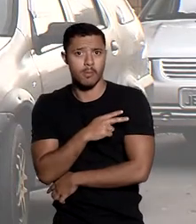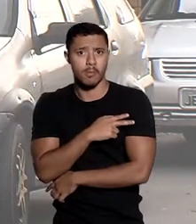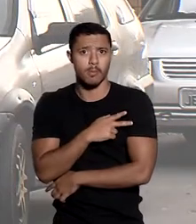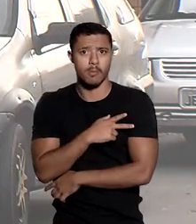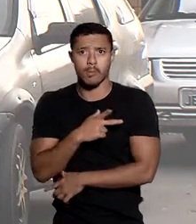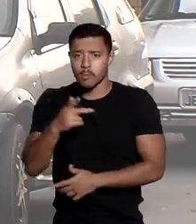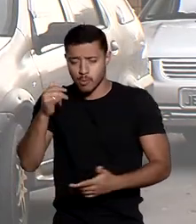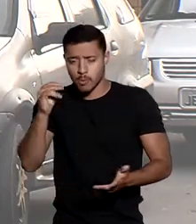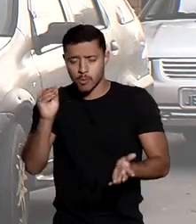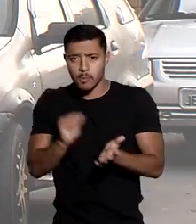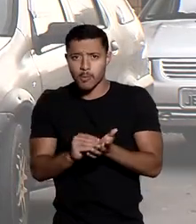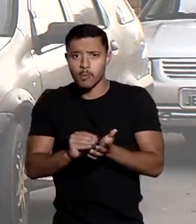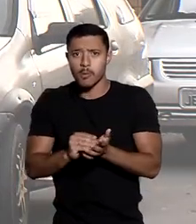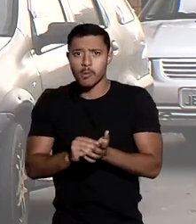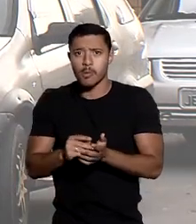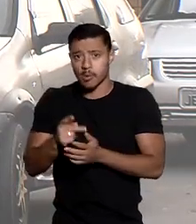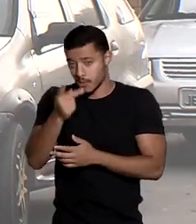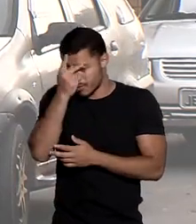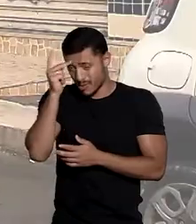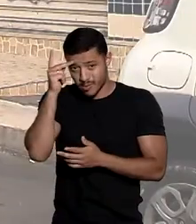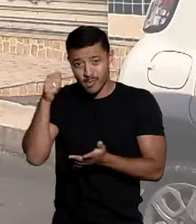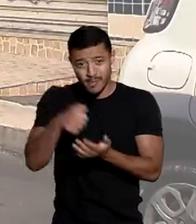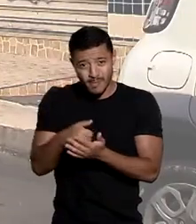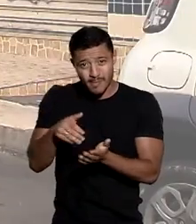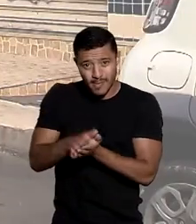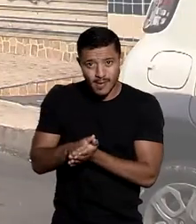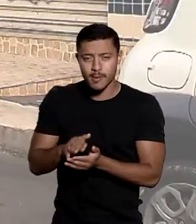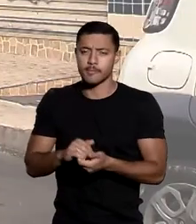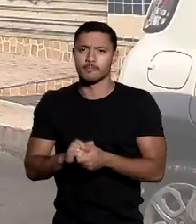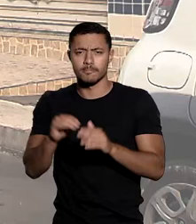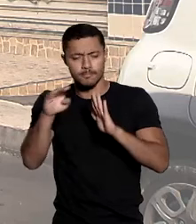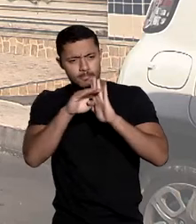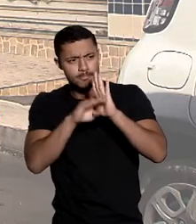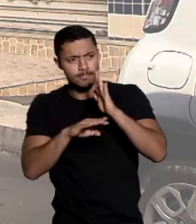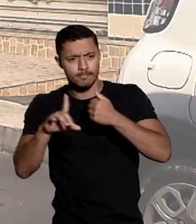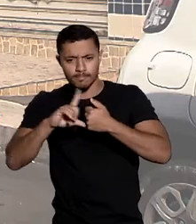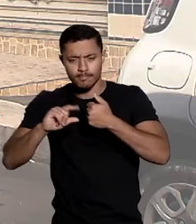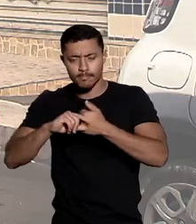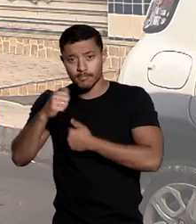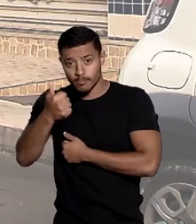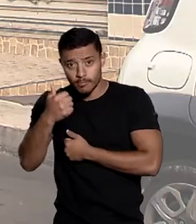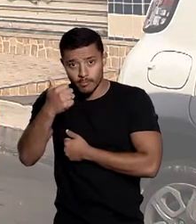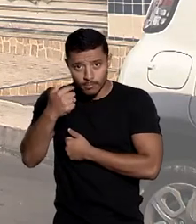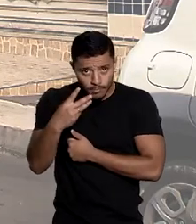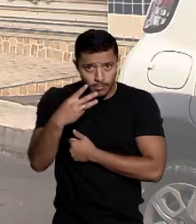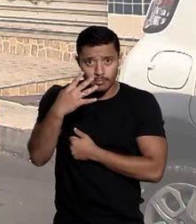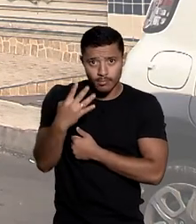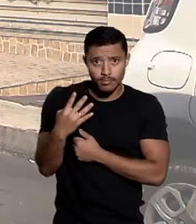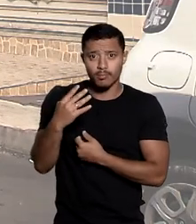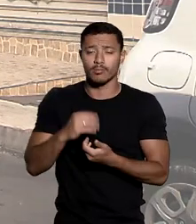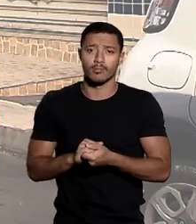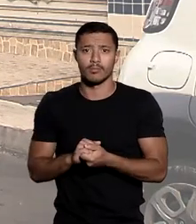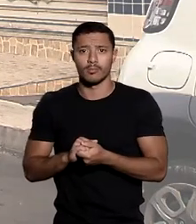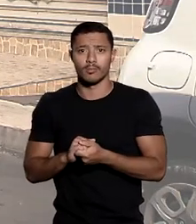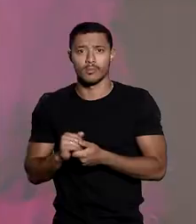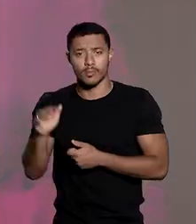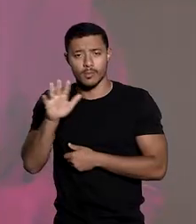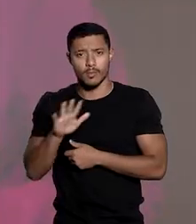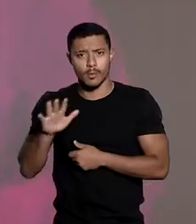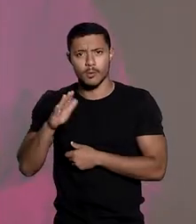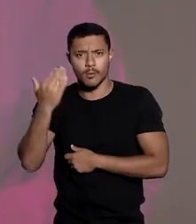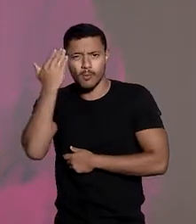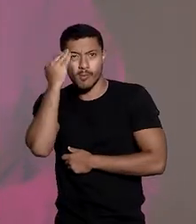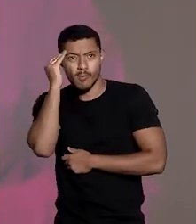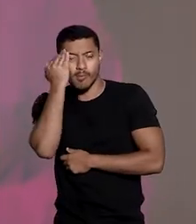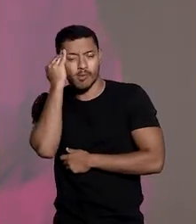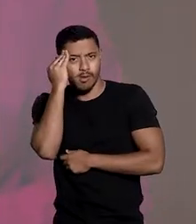inadimplemento de tributos da pessoa jurídica, nos termos do artigo 134 do Código Tributário Nacional. O